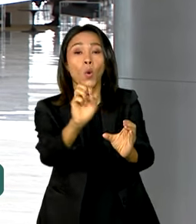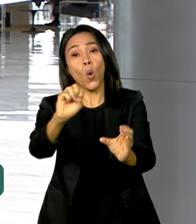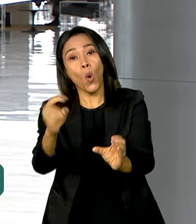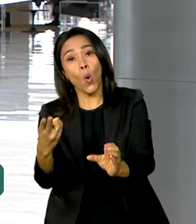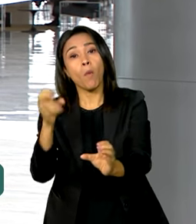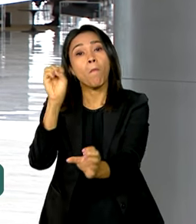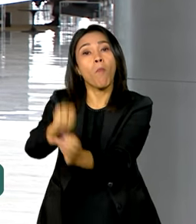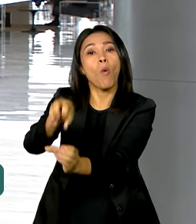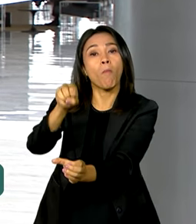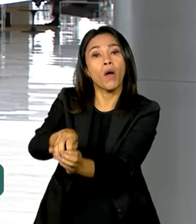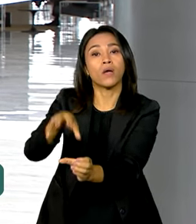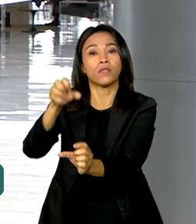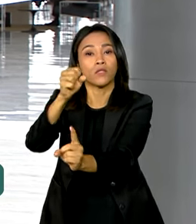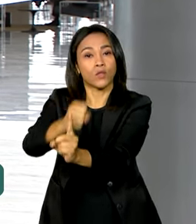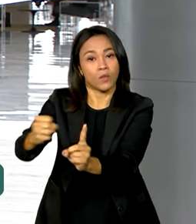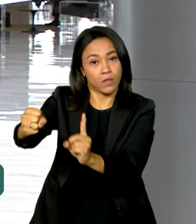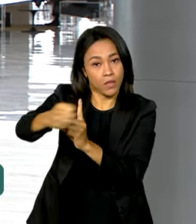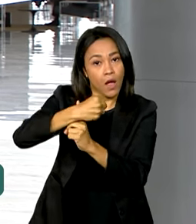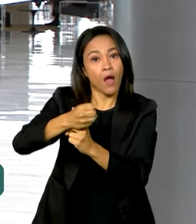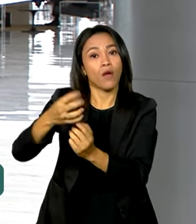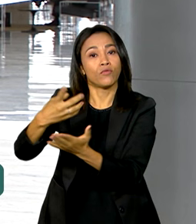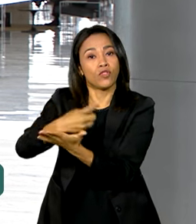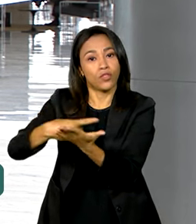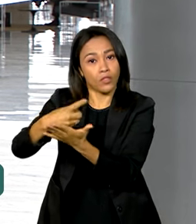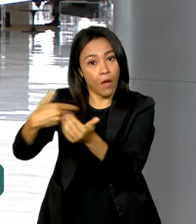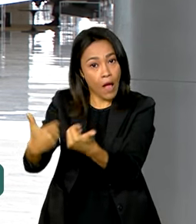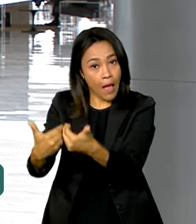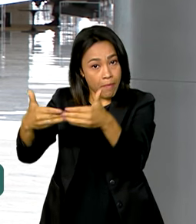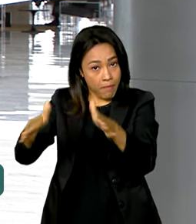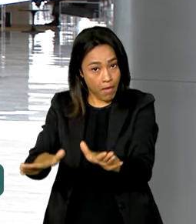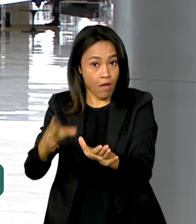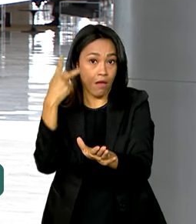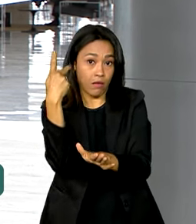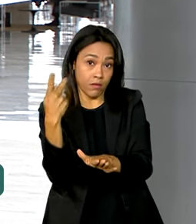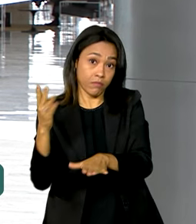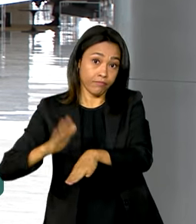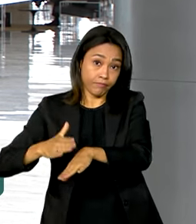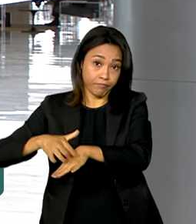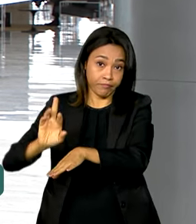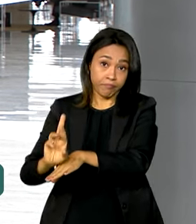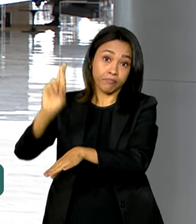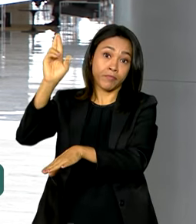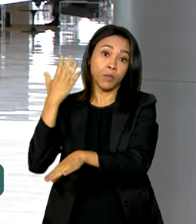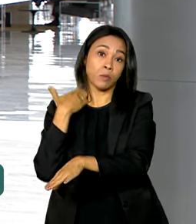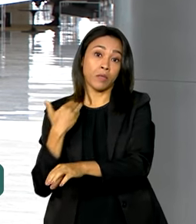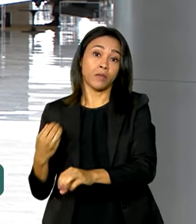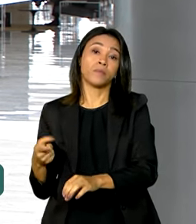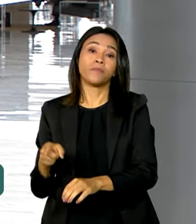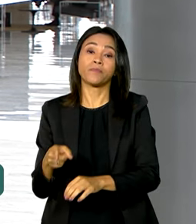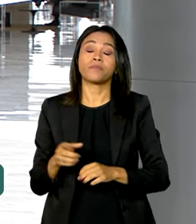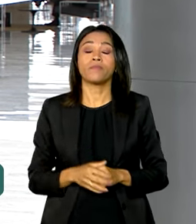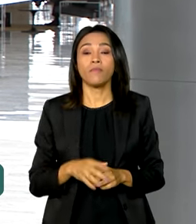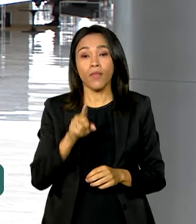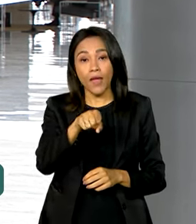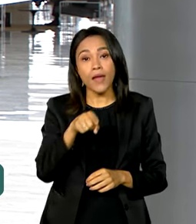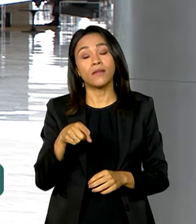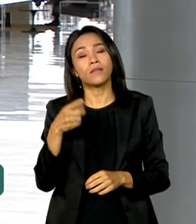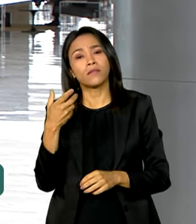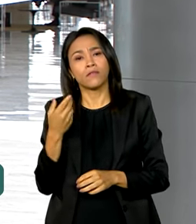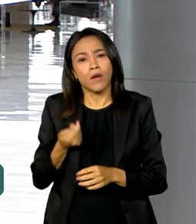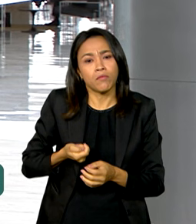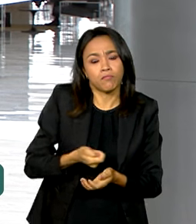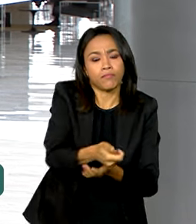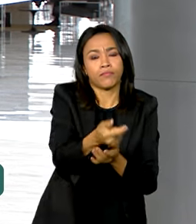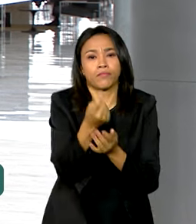poupança social digital aberta automaticamente pelo banco. A medida vale para os trabalhadores que tiveram o